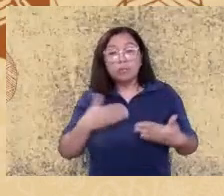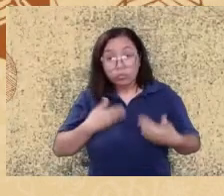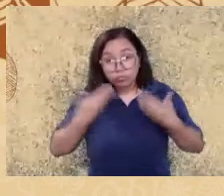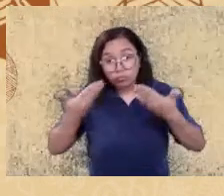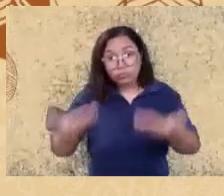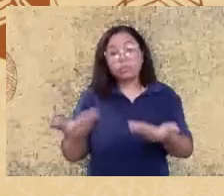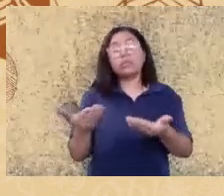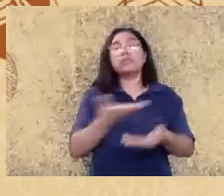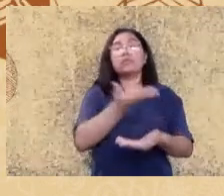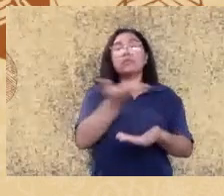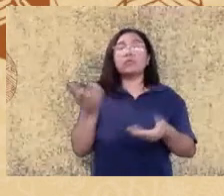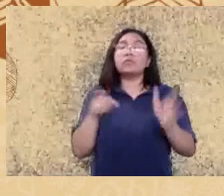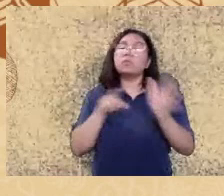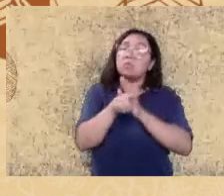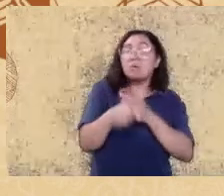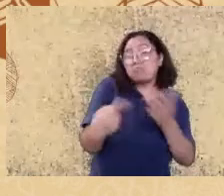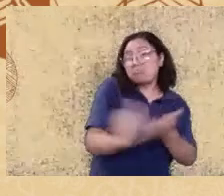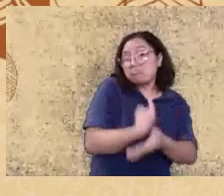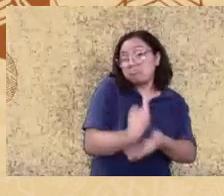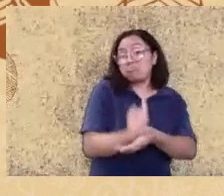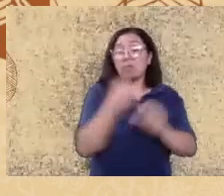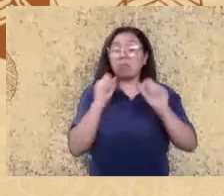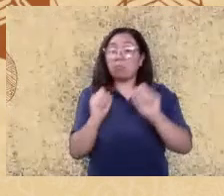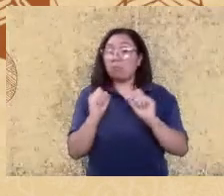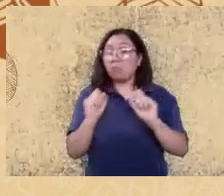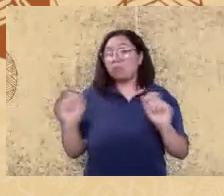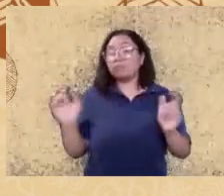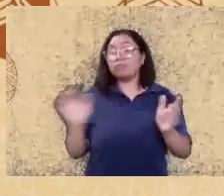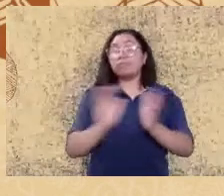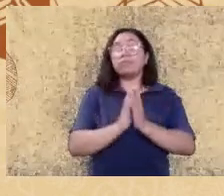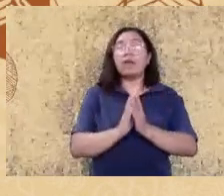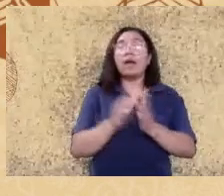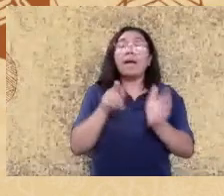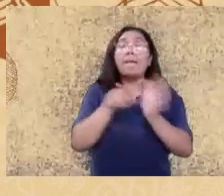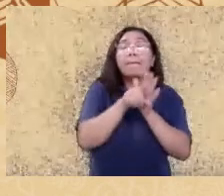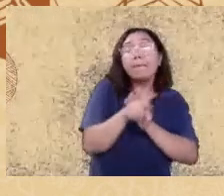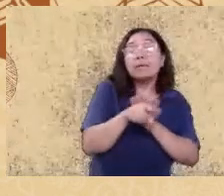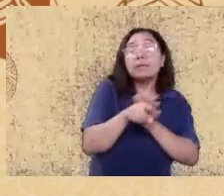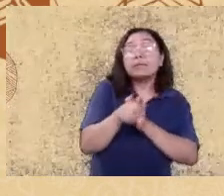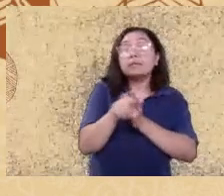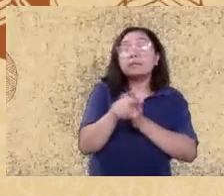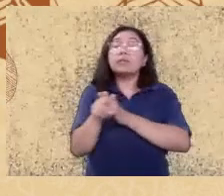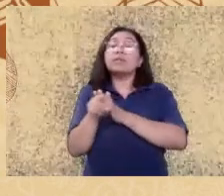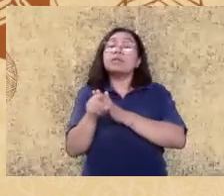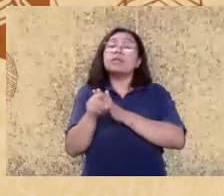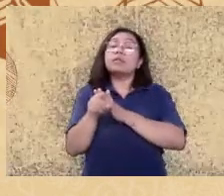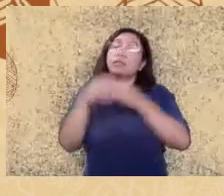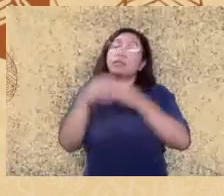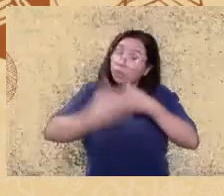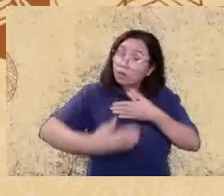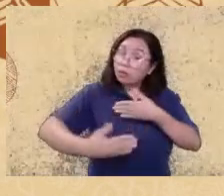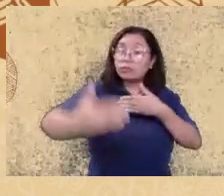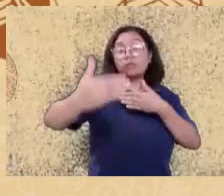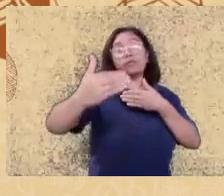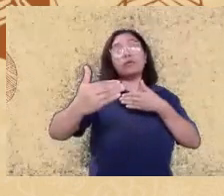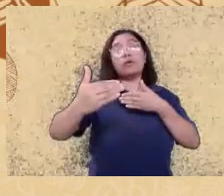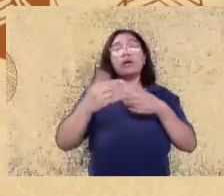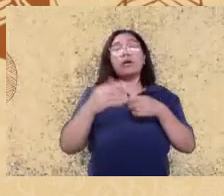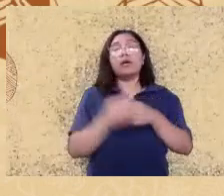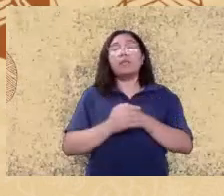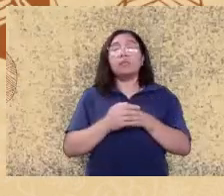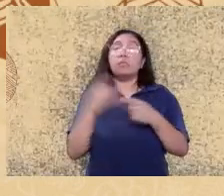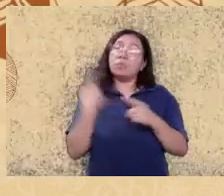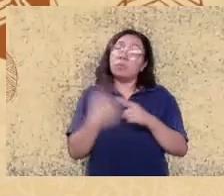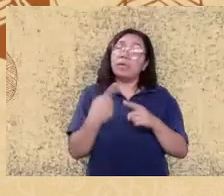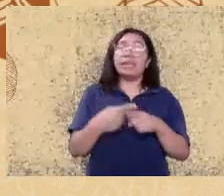a pesquisa ela ainda ela ainda será dada continuidade em função de outros elementos que estão